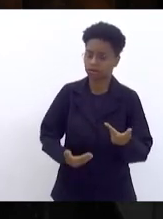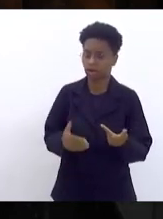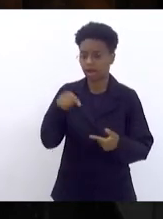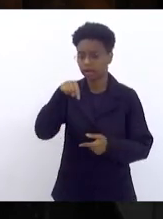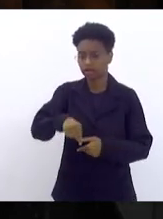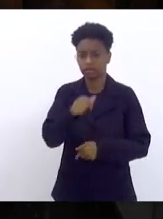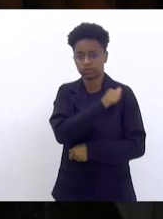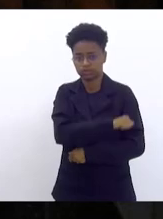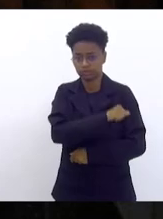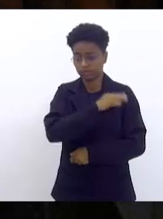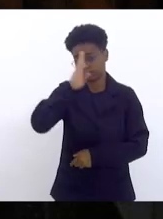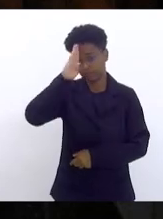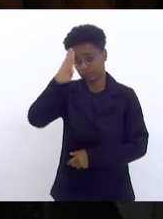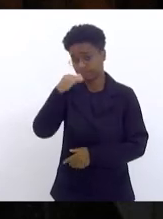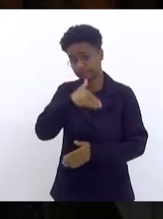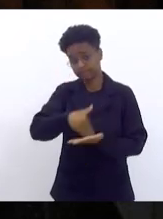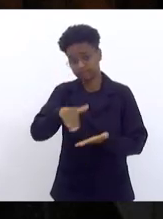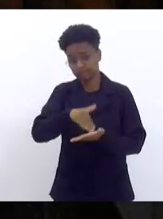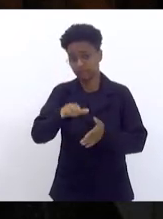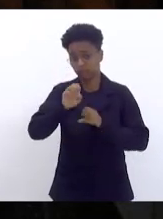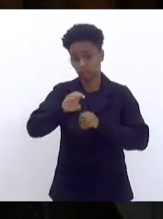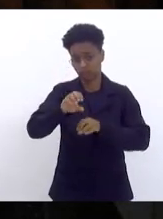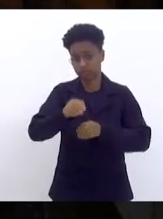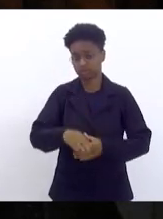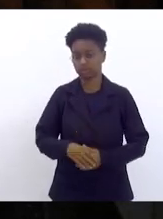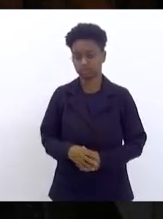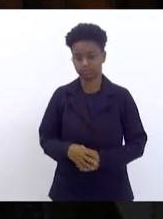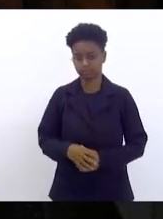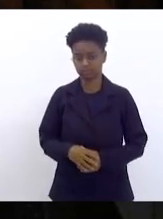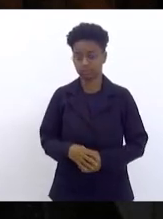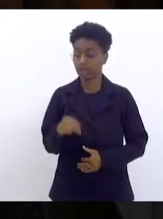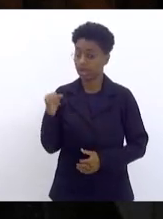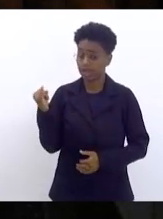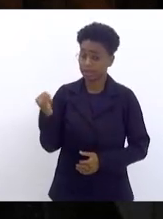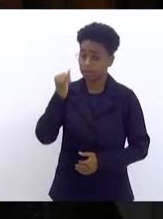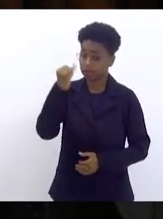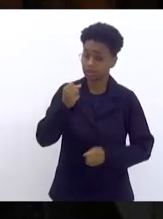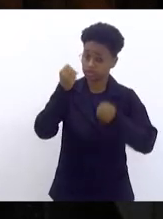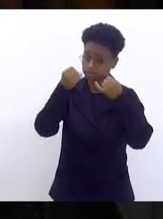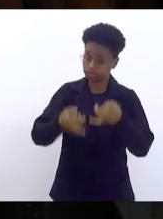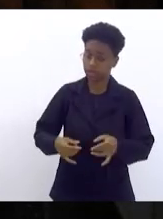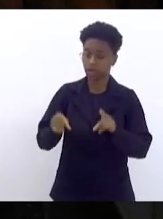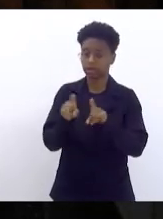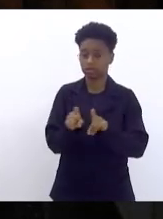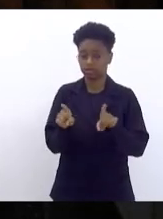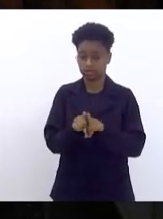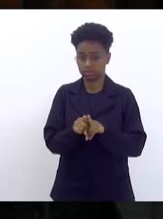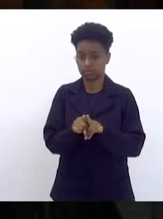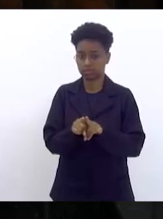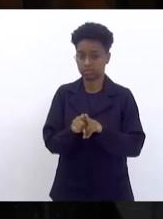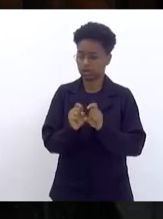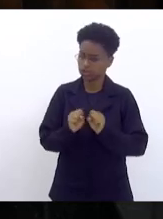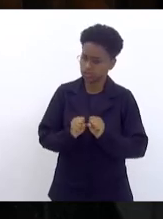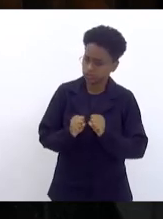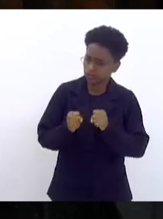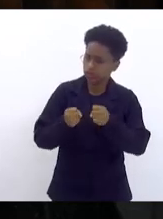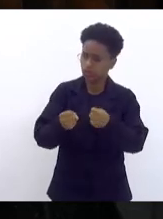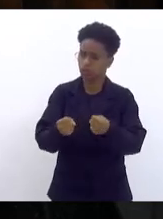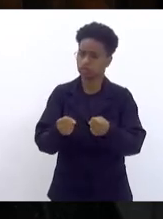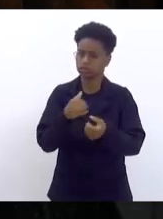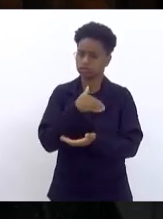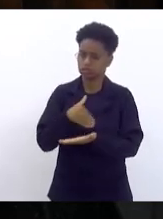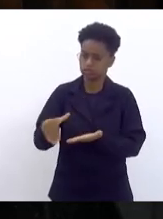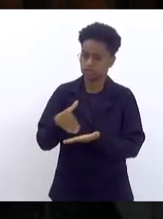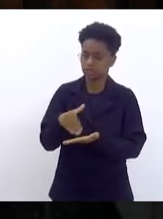em especial na Secretaria de Educação. É importante destacar o empenho da